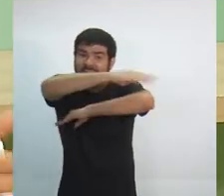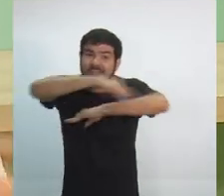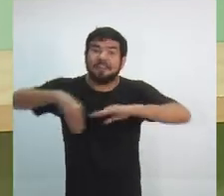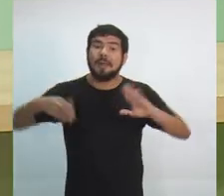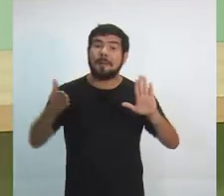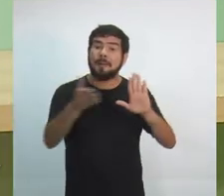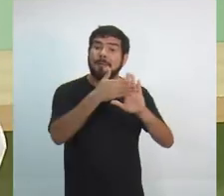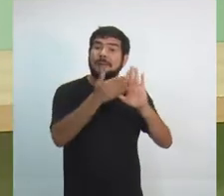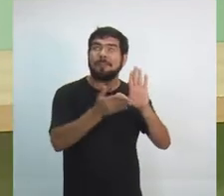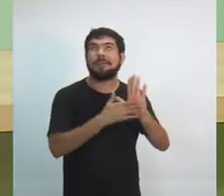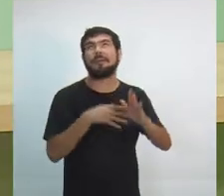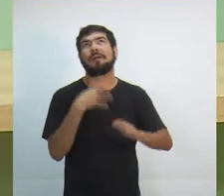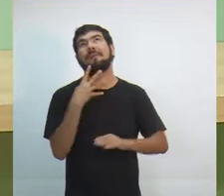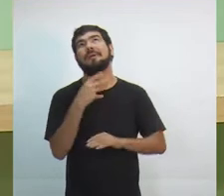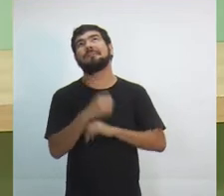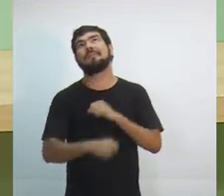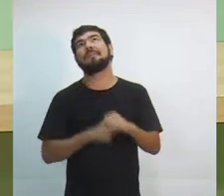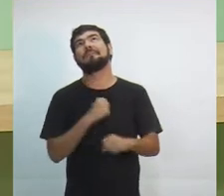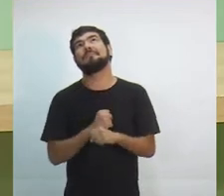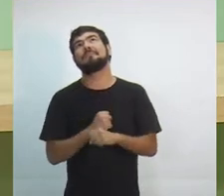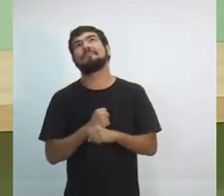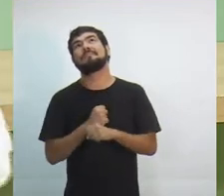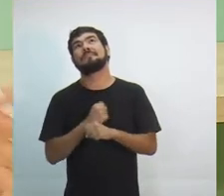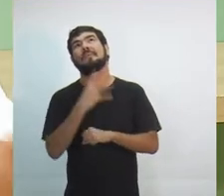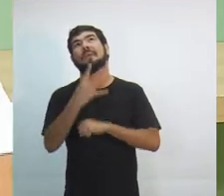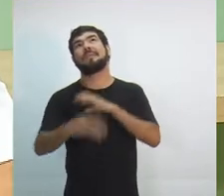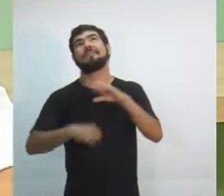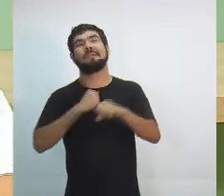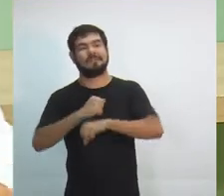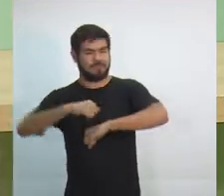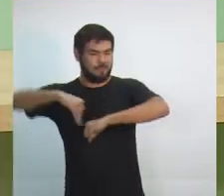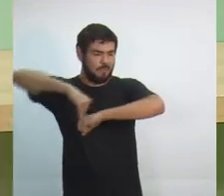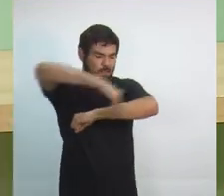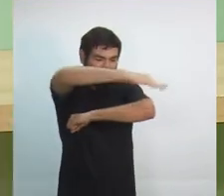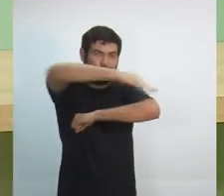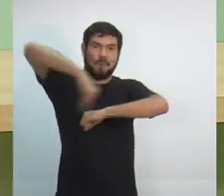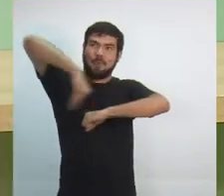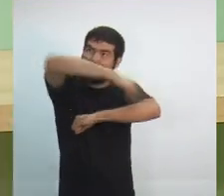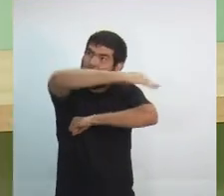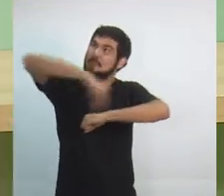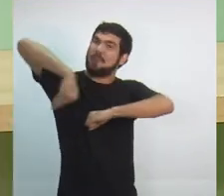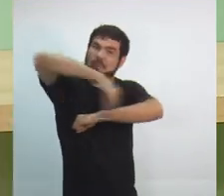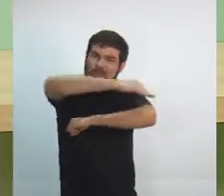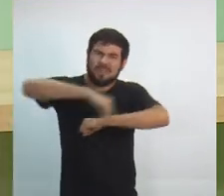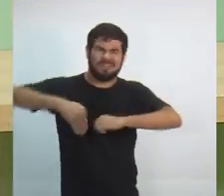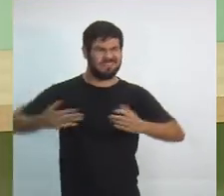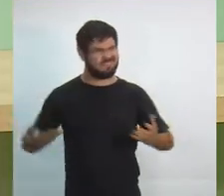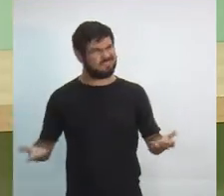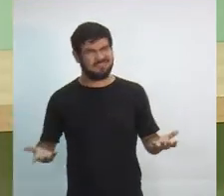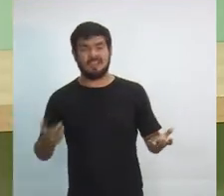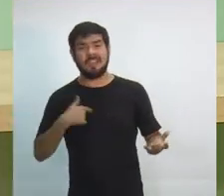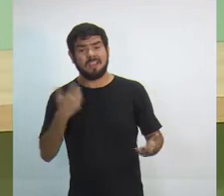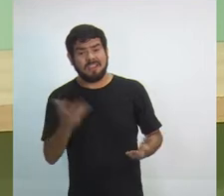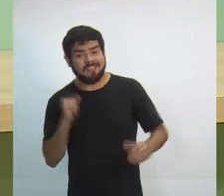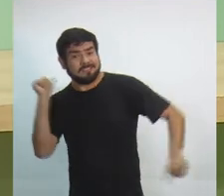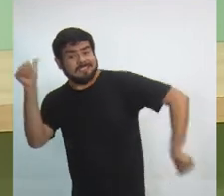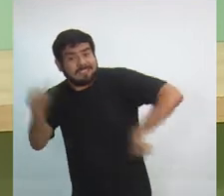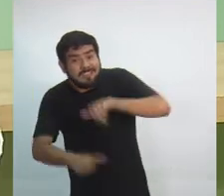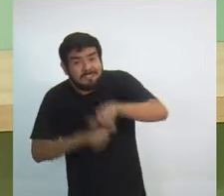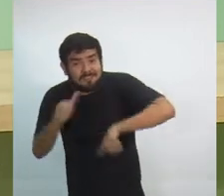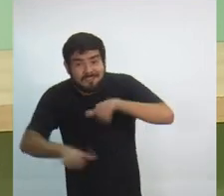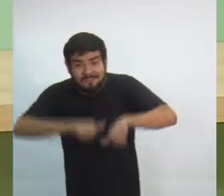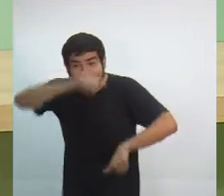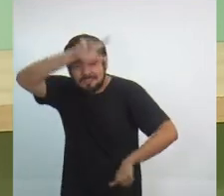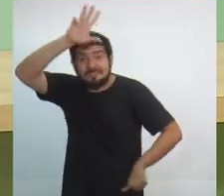somente de 4 em 4 anos fechar os buracos das ruas das cidades de Manaus e do interior. Eu quero transformar o estado do Amazonas